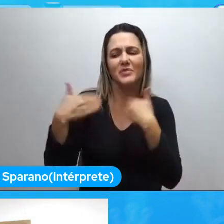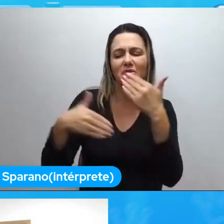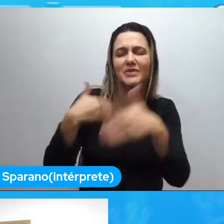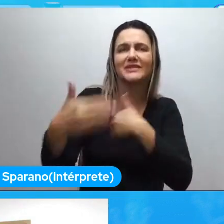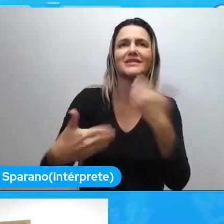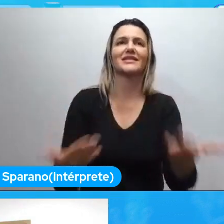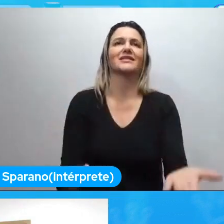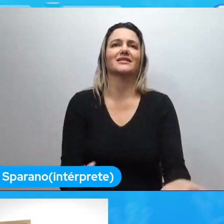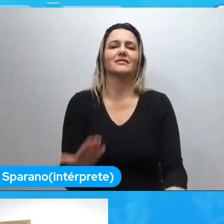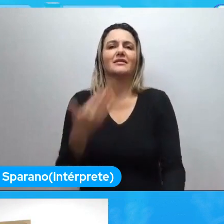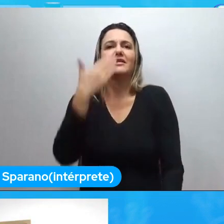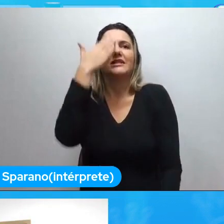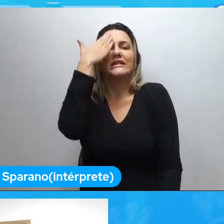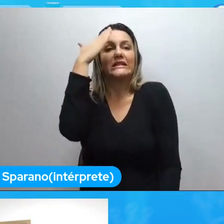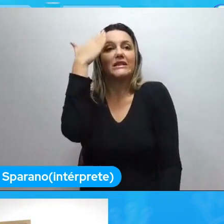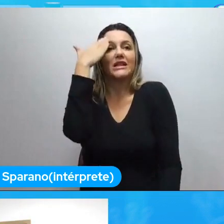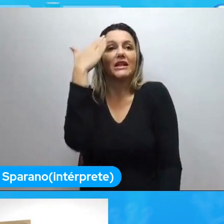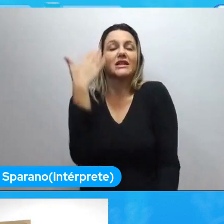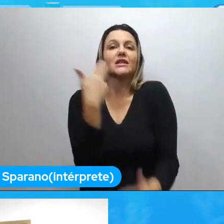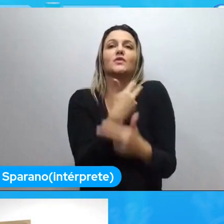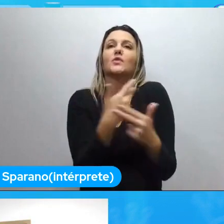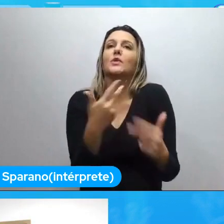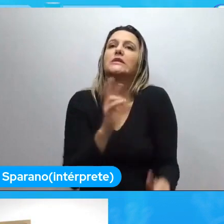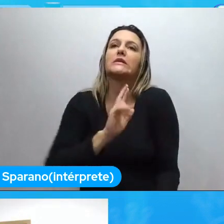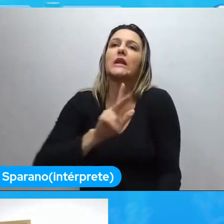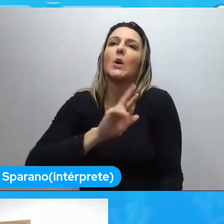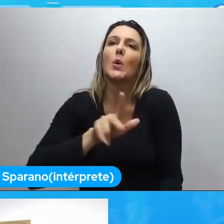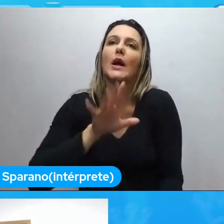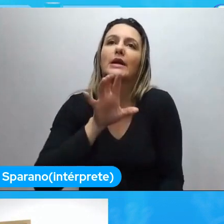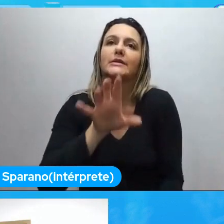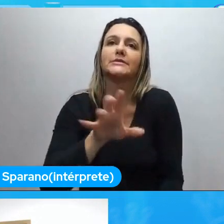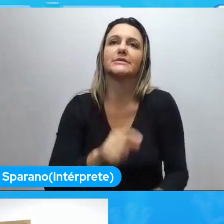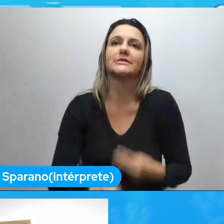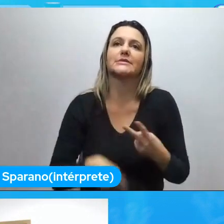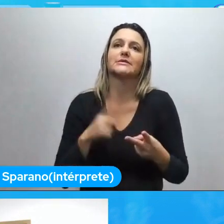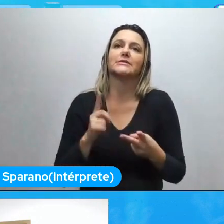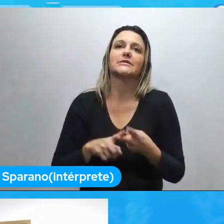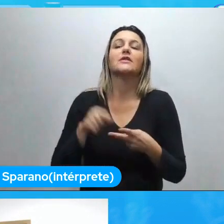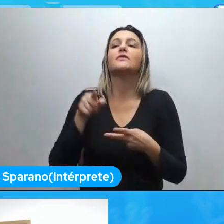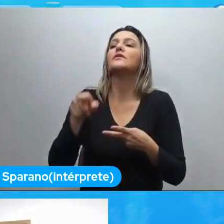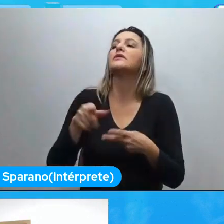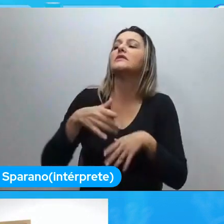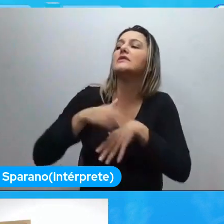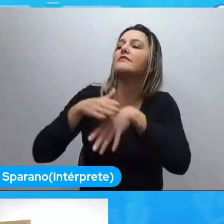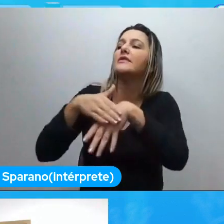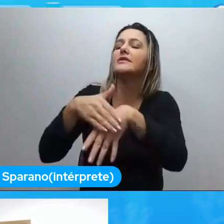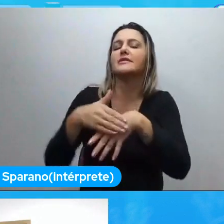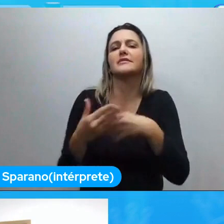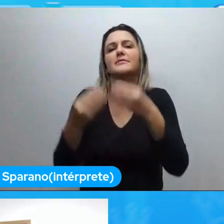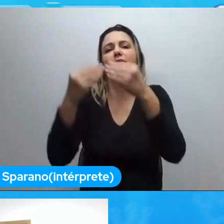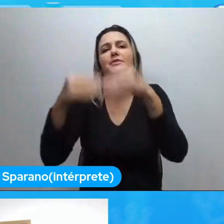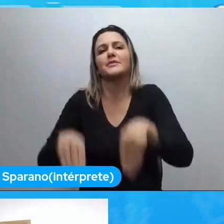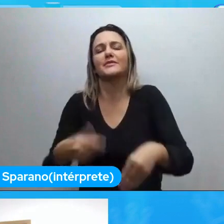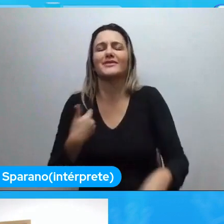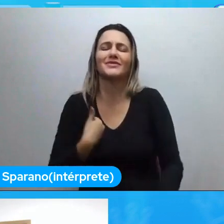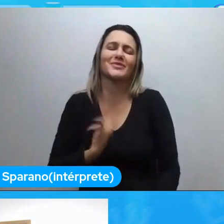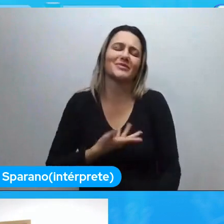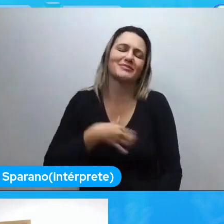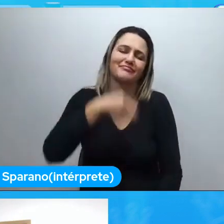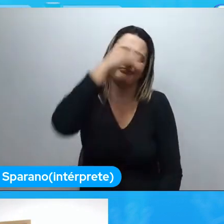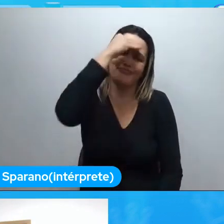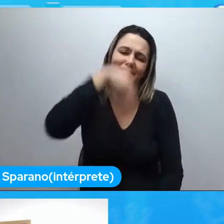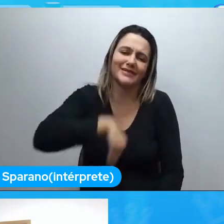Entenda que as coisas não podem ser desse jeito. Entenda que como você está fazendo, está ferindo. E isso me desgasta muito, sabe? Aí eu